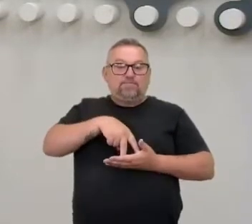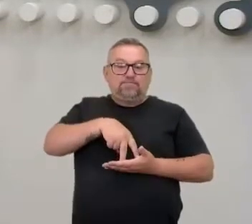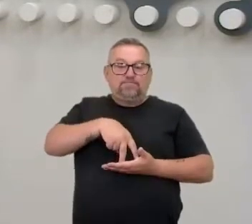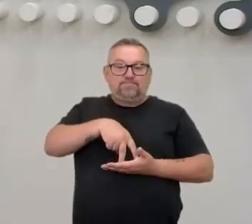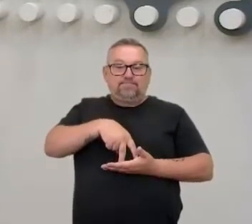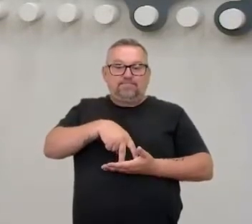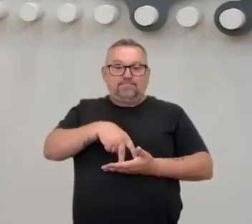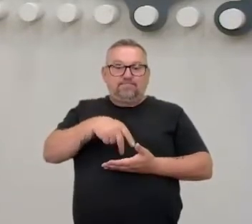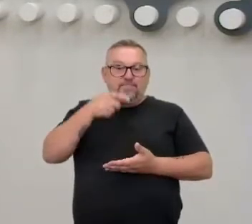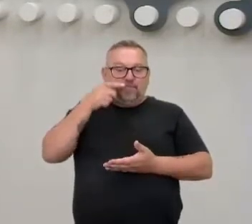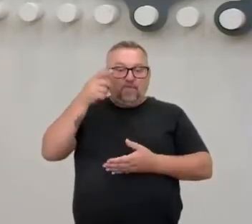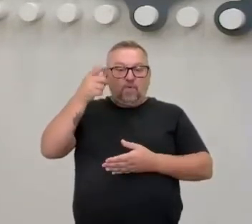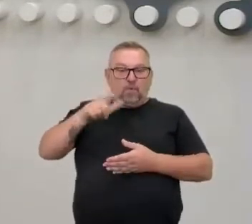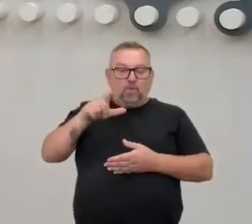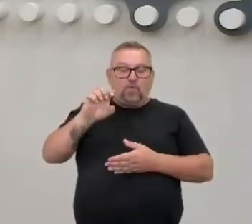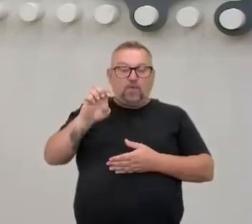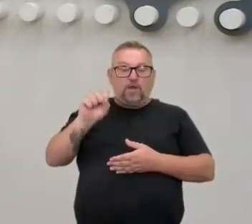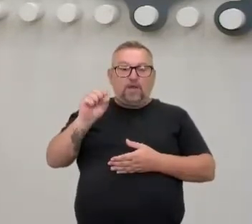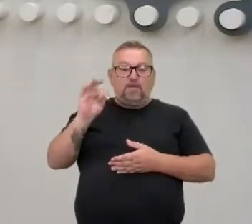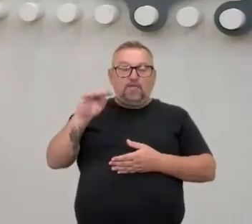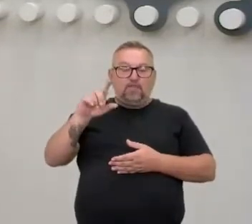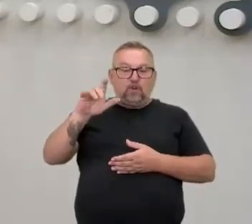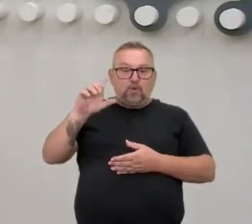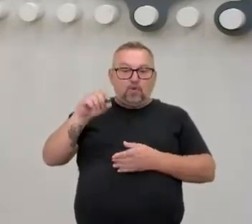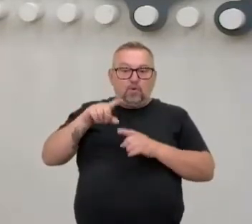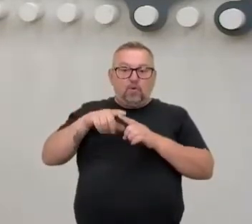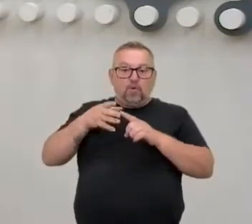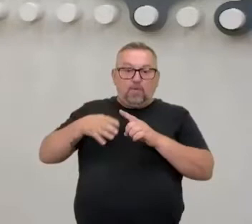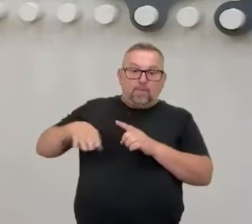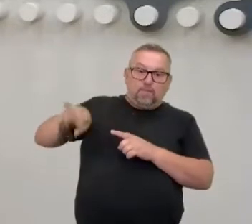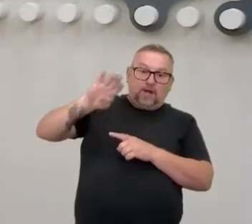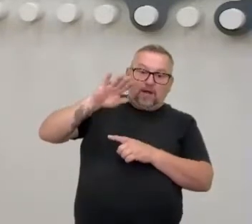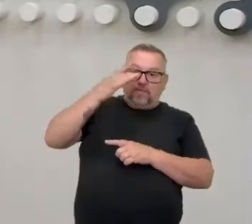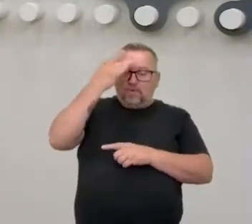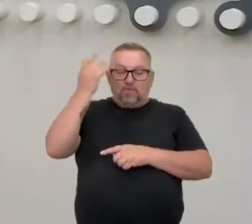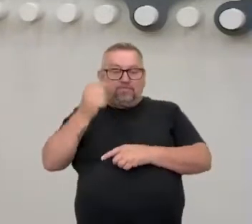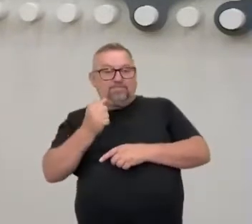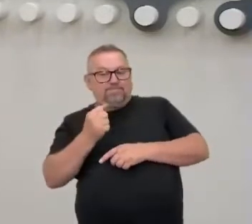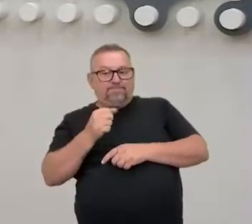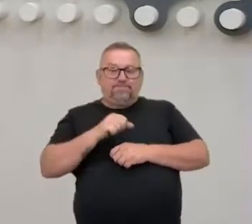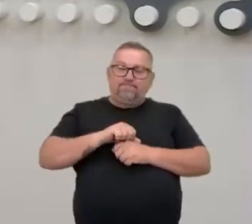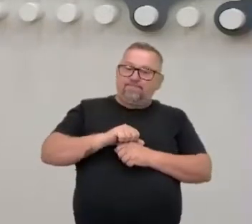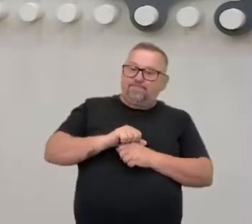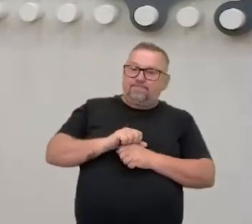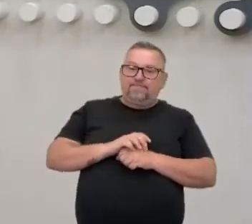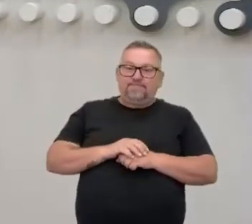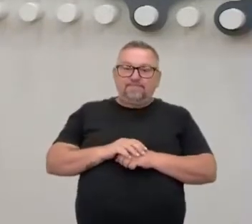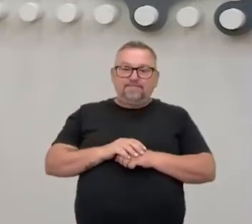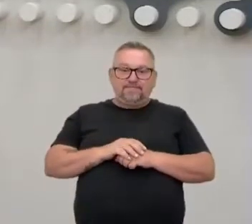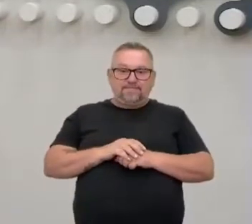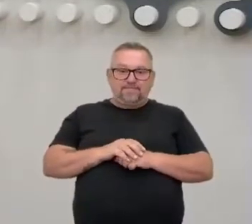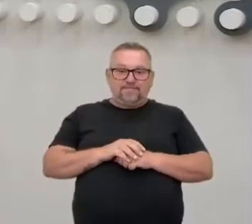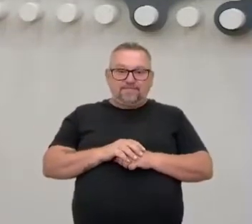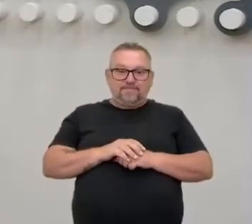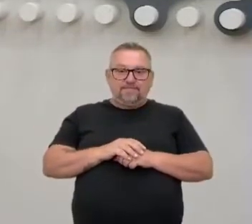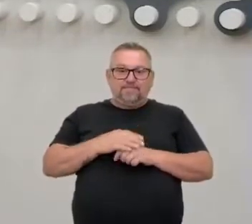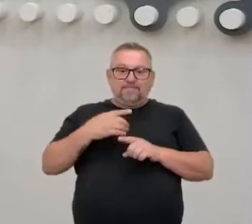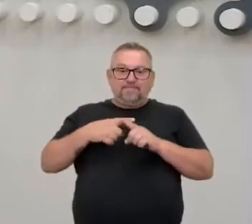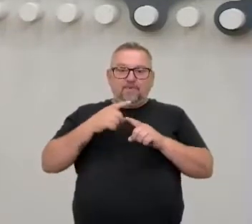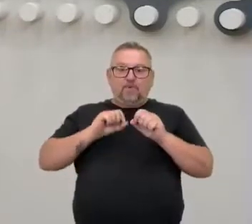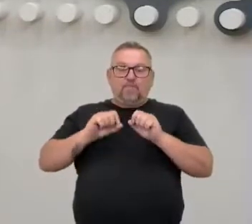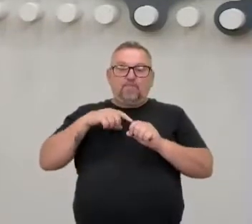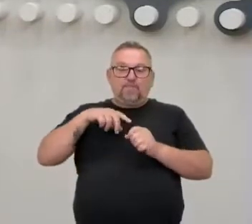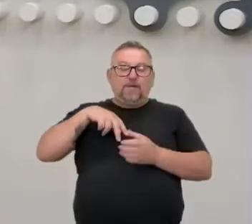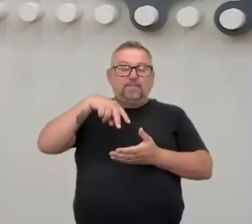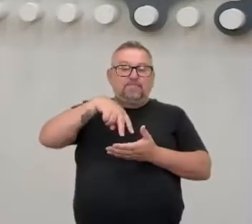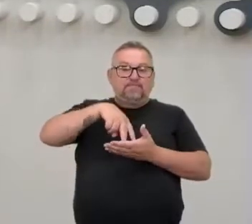estilos, você vai ver que, quando é um chute muito alto, a galera dobra o tronco e tal. No Kyokushin, a gente tenta chutar com o tronco